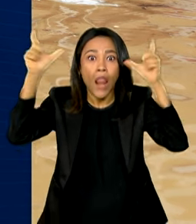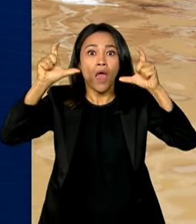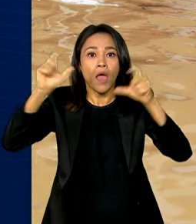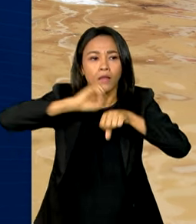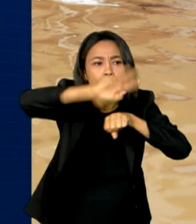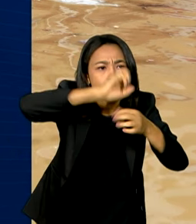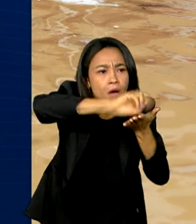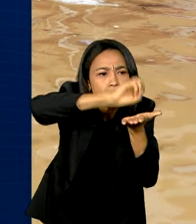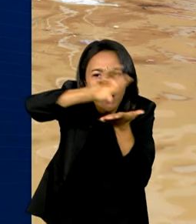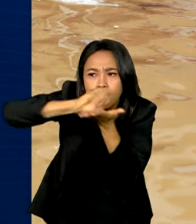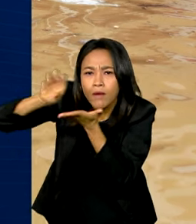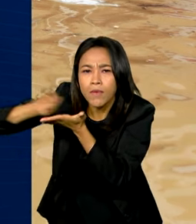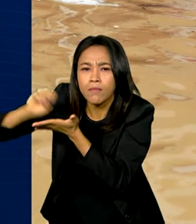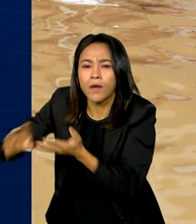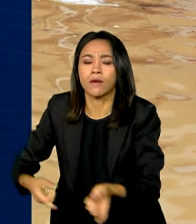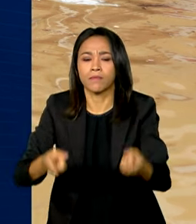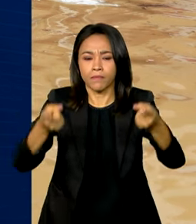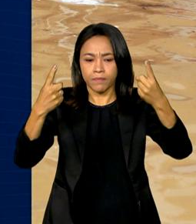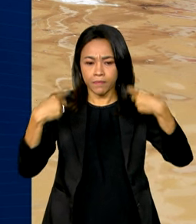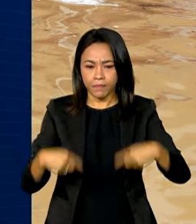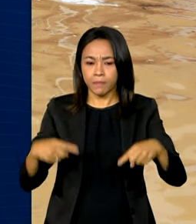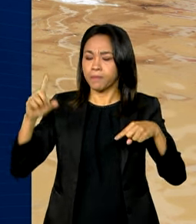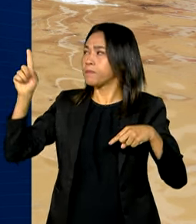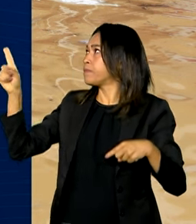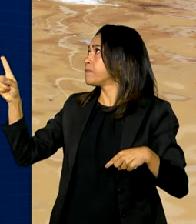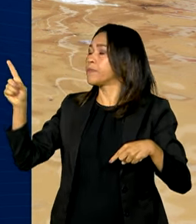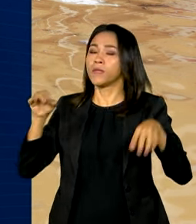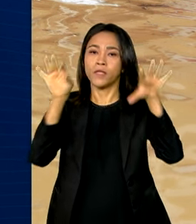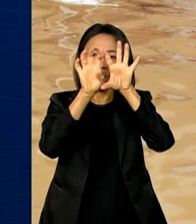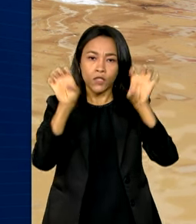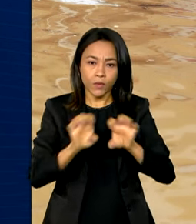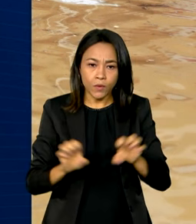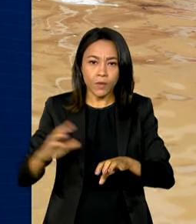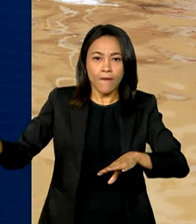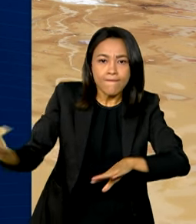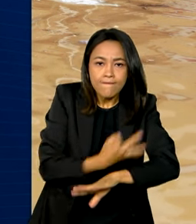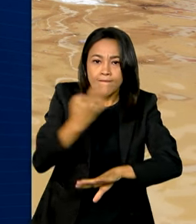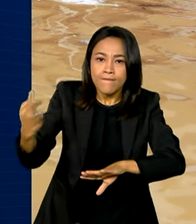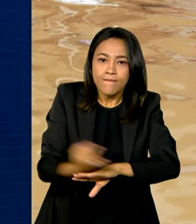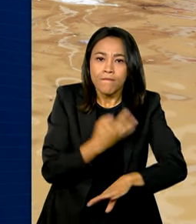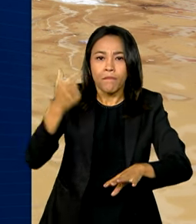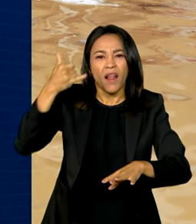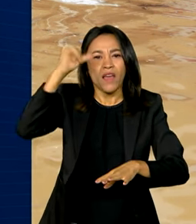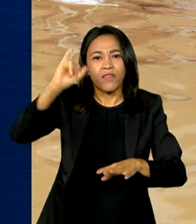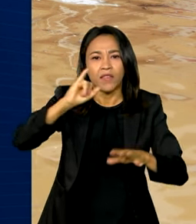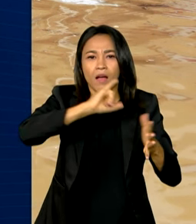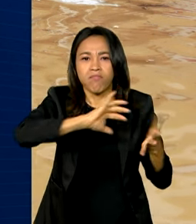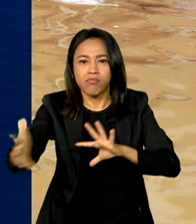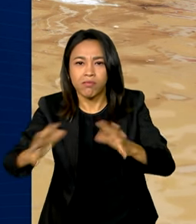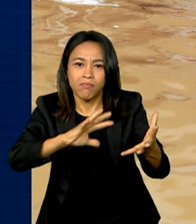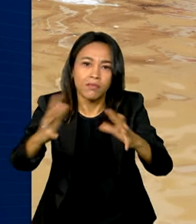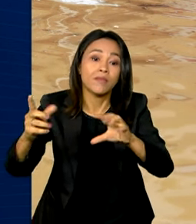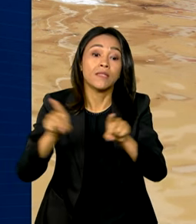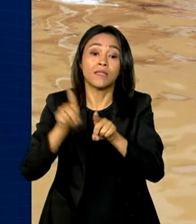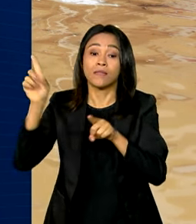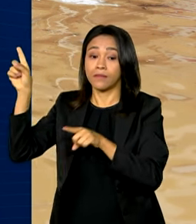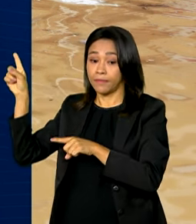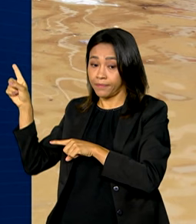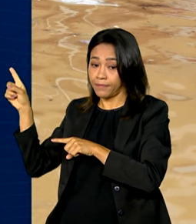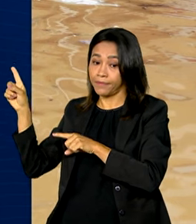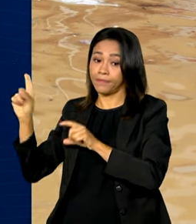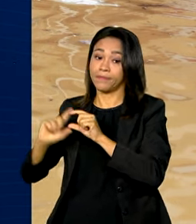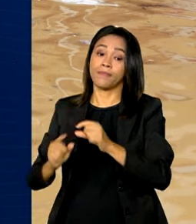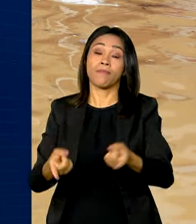precoce, infraestruturas resilientes a catástrofes e as alterações climáticas,